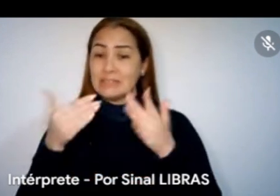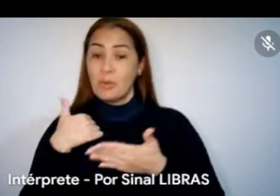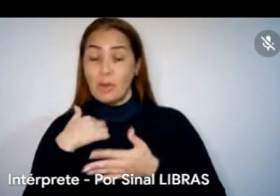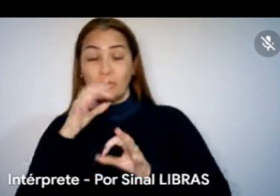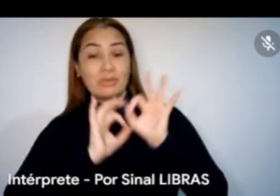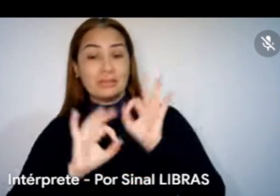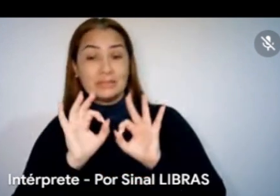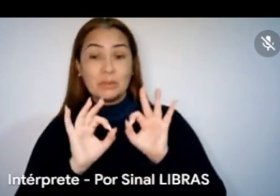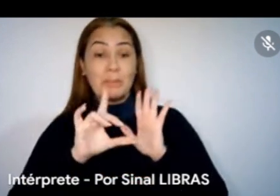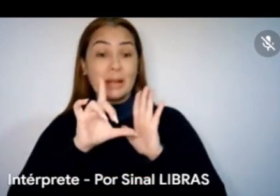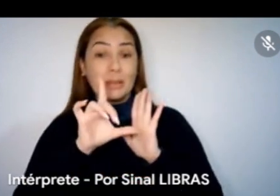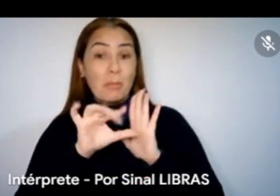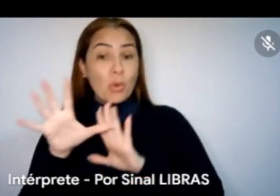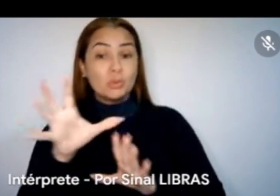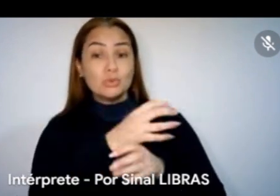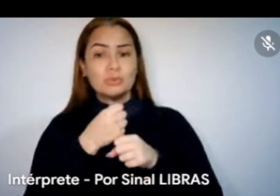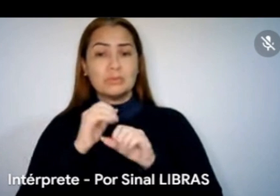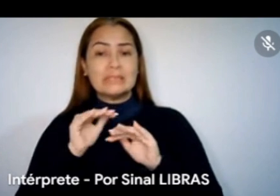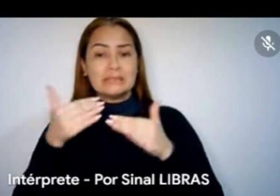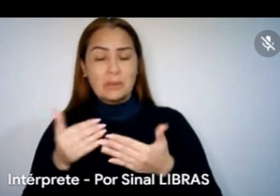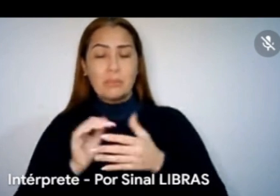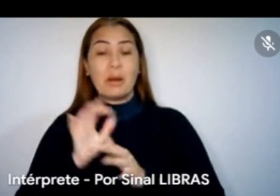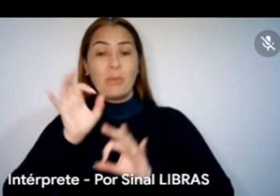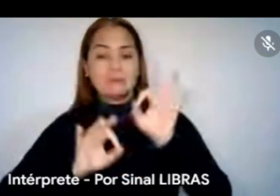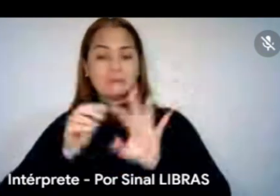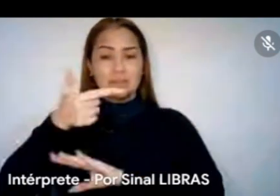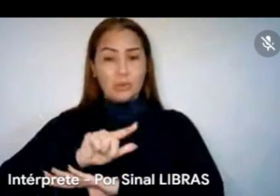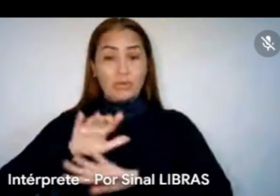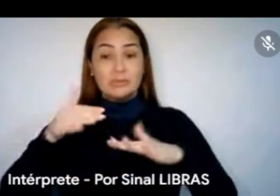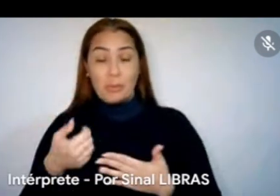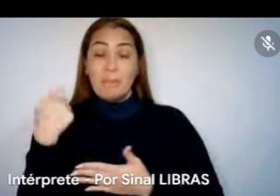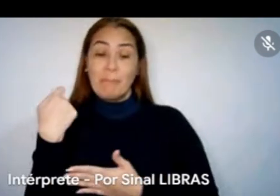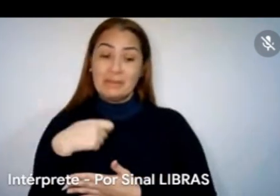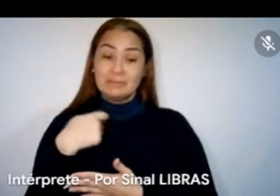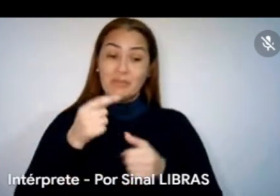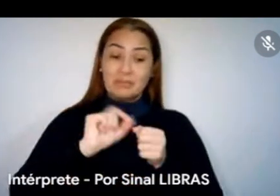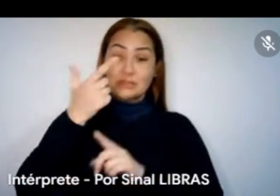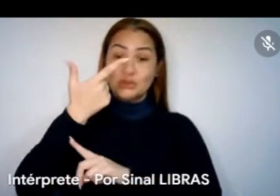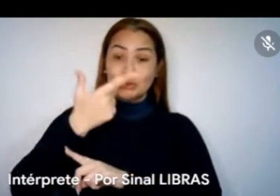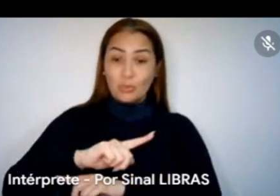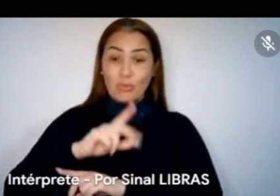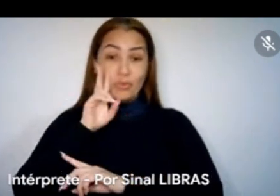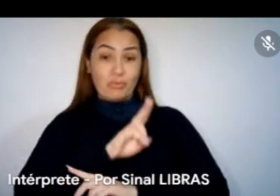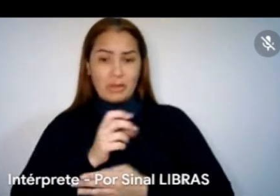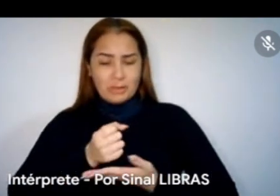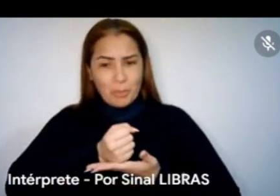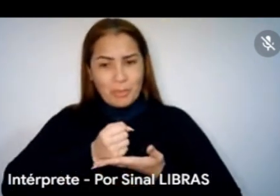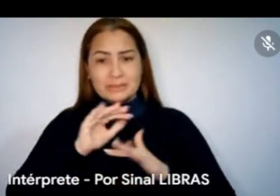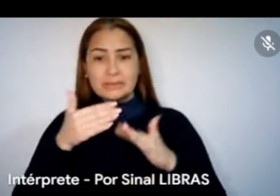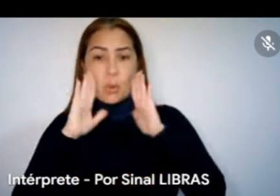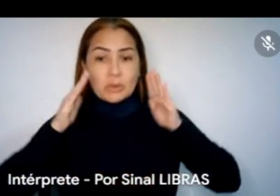Para a gente reestruturar o rolé, a gente tem que reestruturar isso a partir das bases, ligado? E concentrando recursos em uma